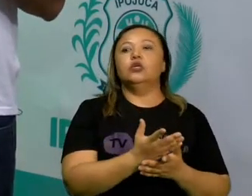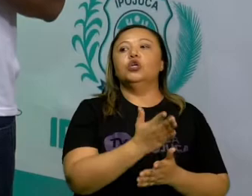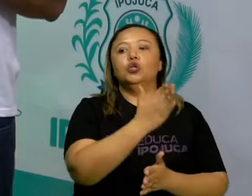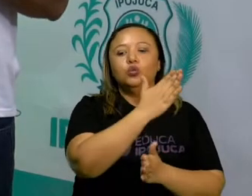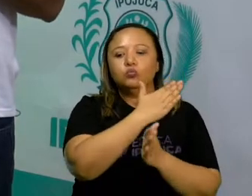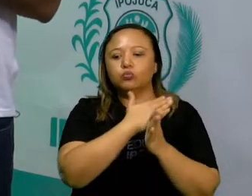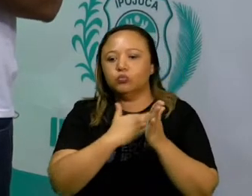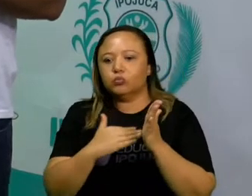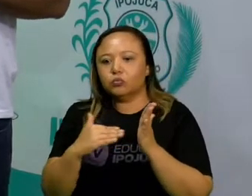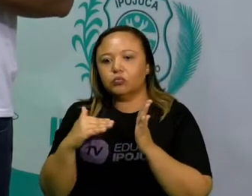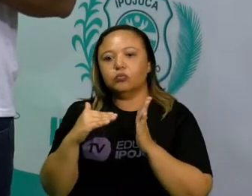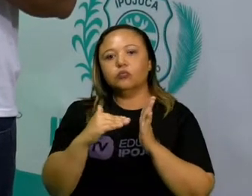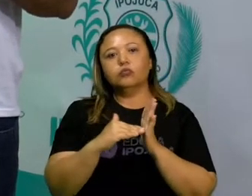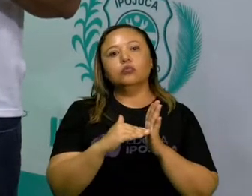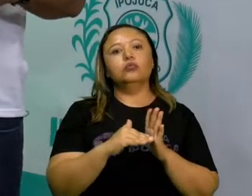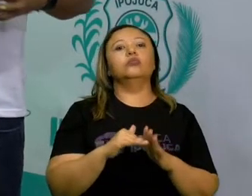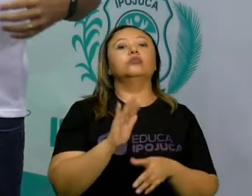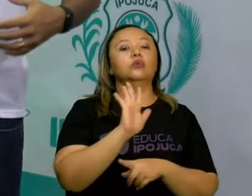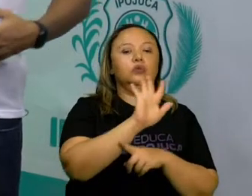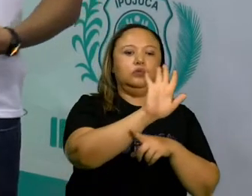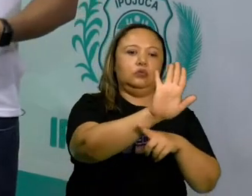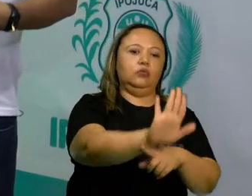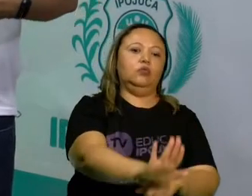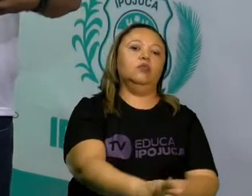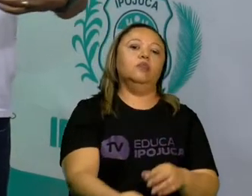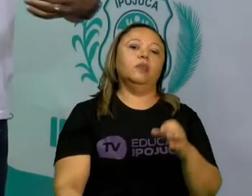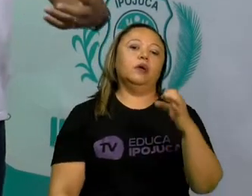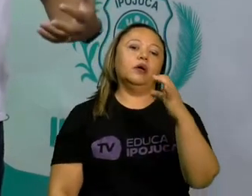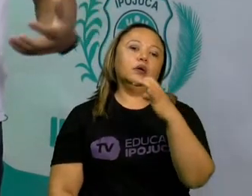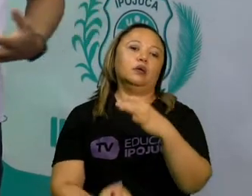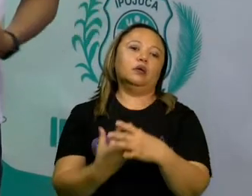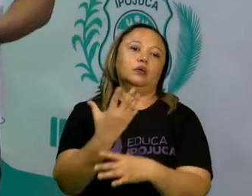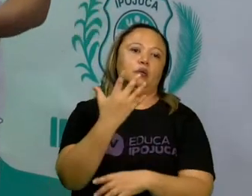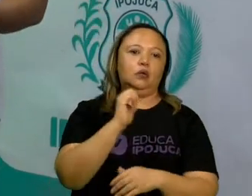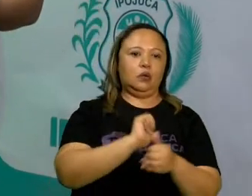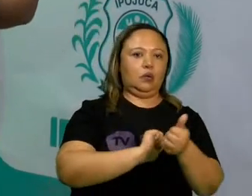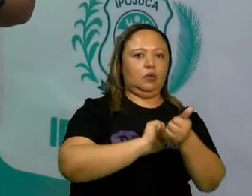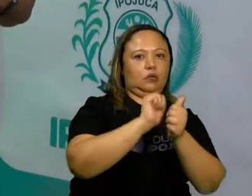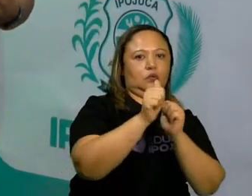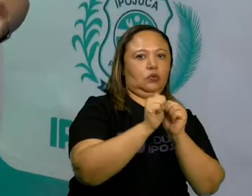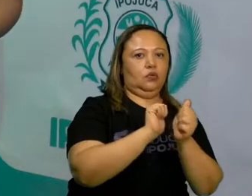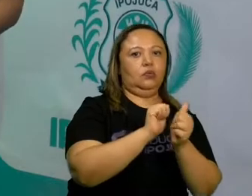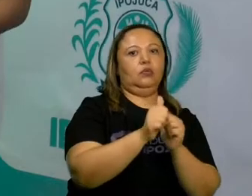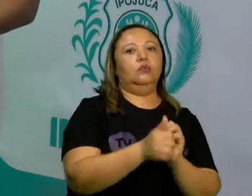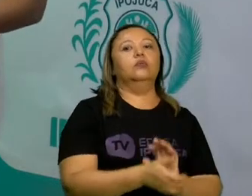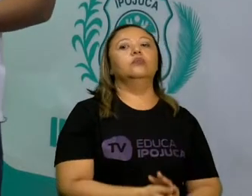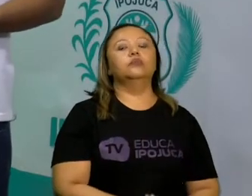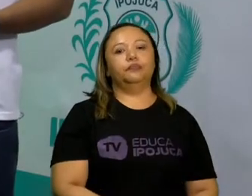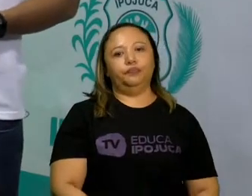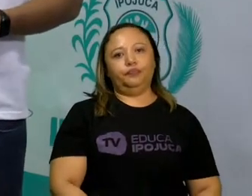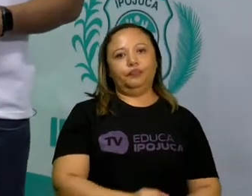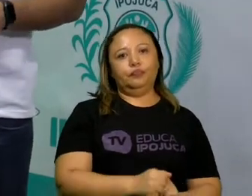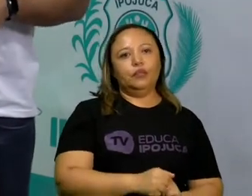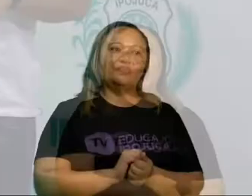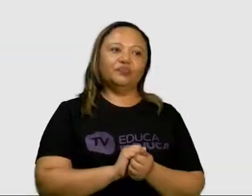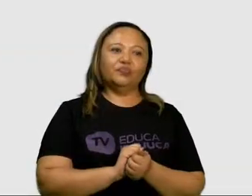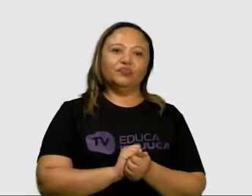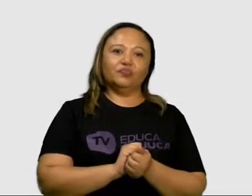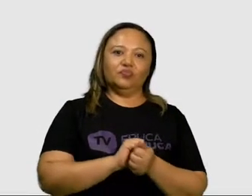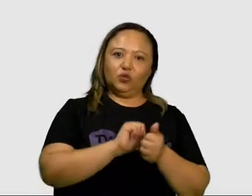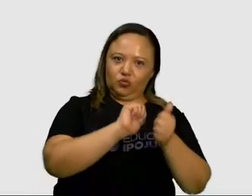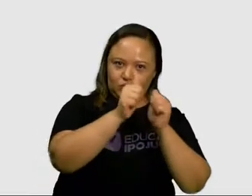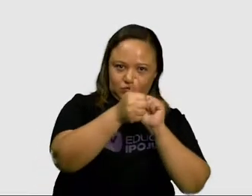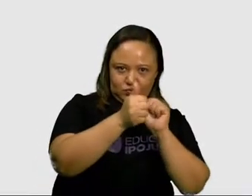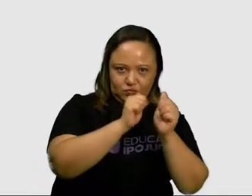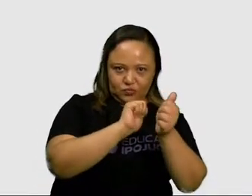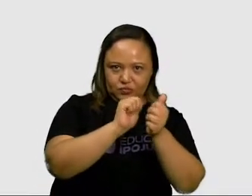eles influíram para que vários jogos fossem construídos ao longo do tempo. Nesses